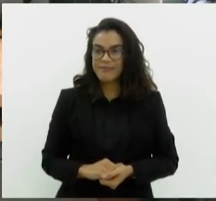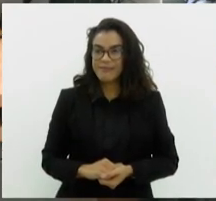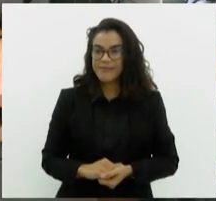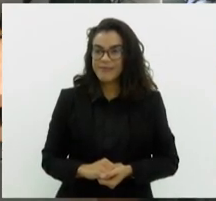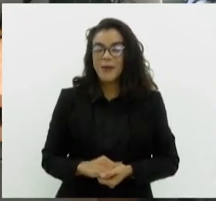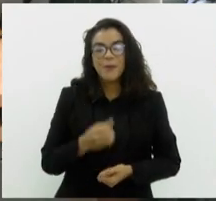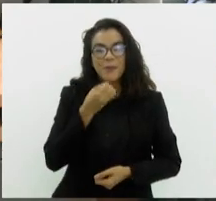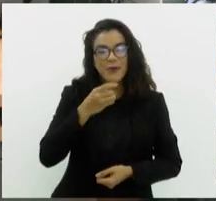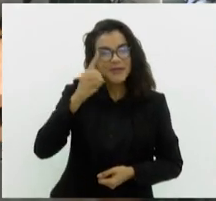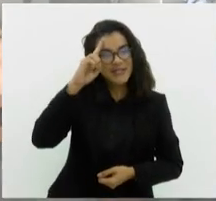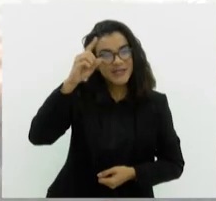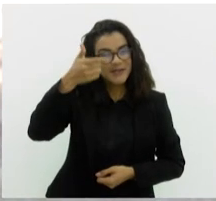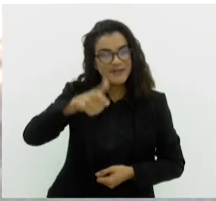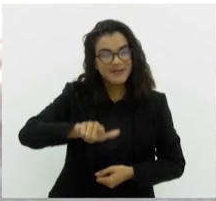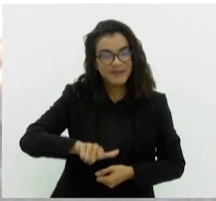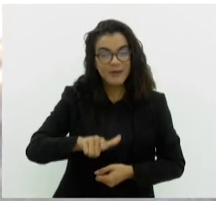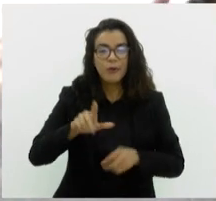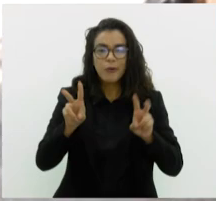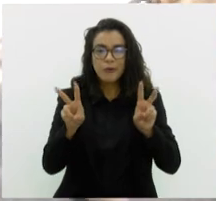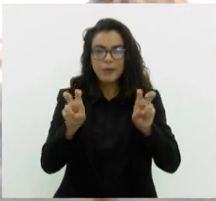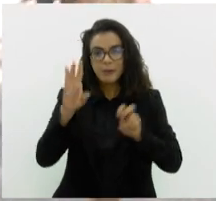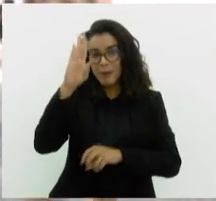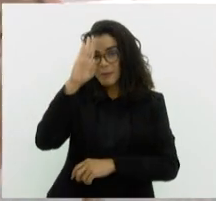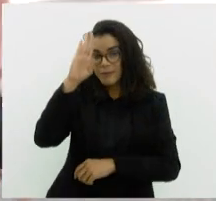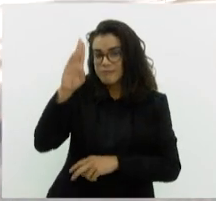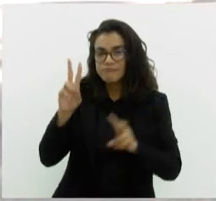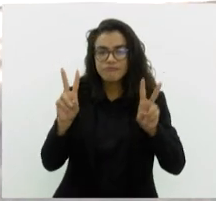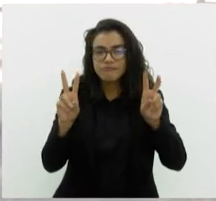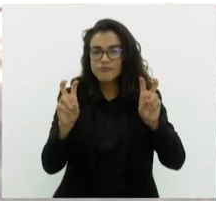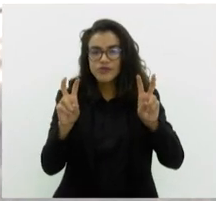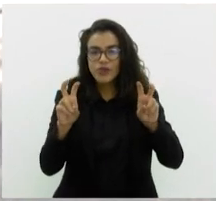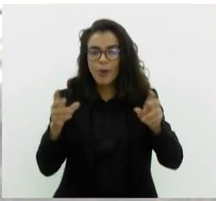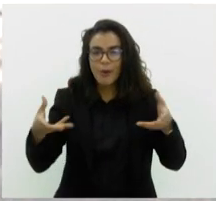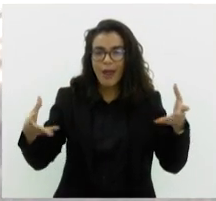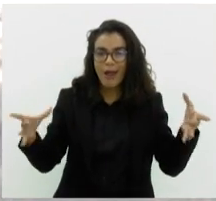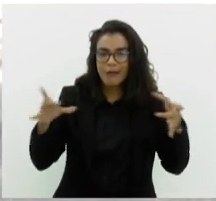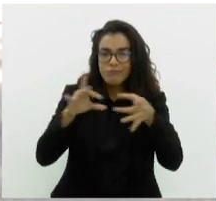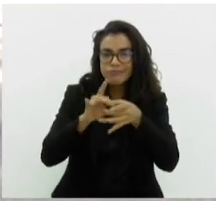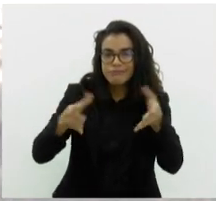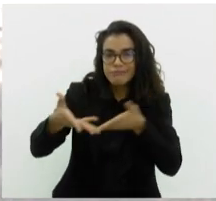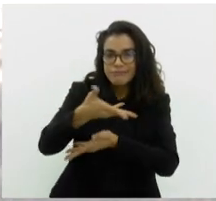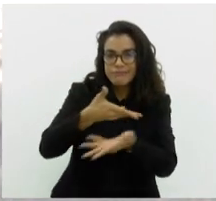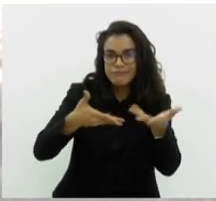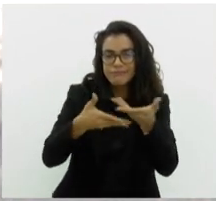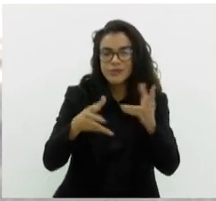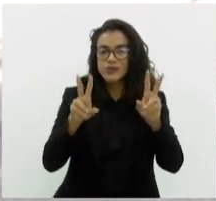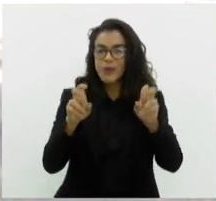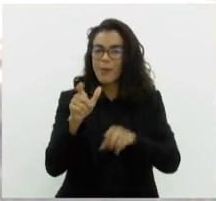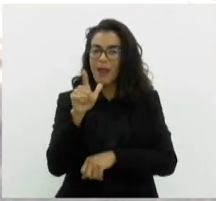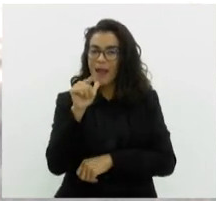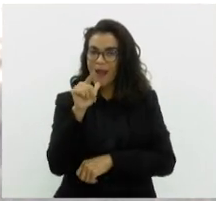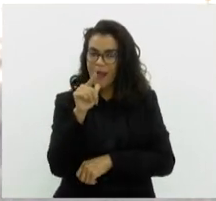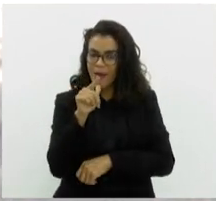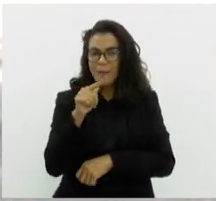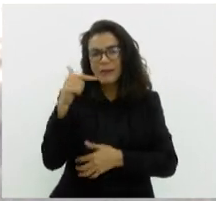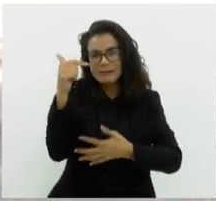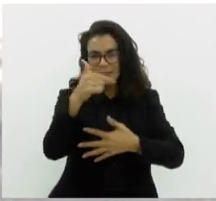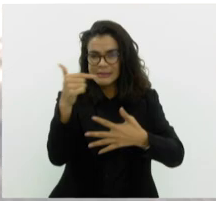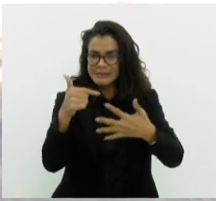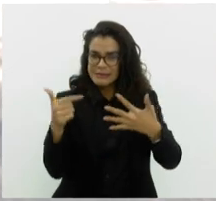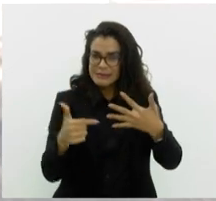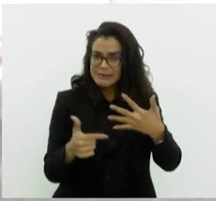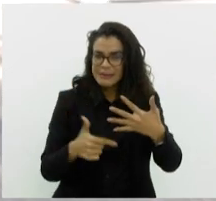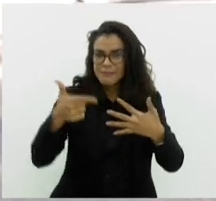Bom dia novamente, Potira. O tema principal trata sobre a integração pelas águas, mas muitos outros assuntos serão debatidos